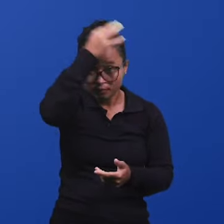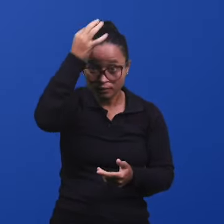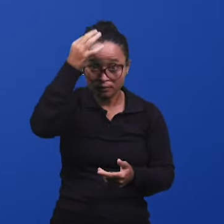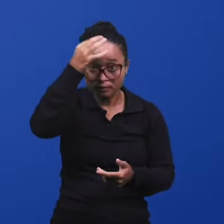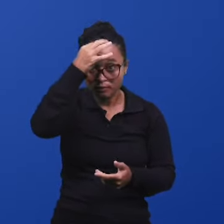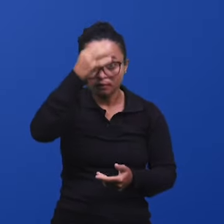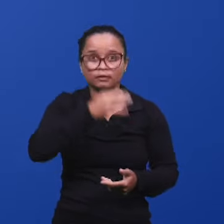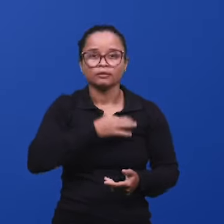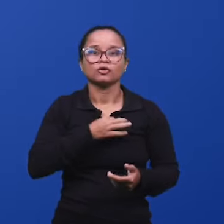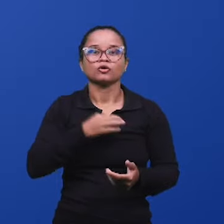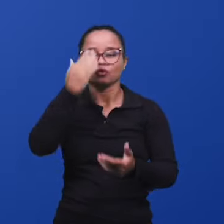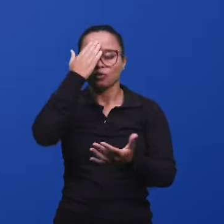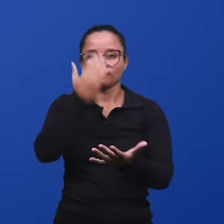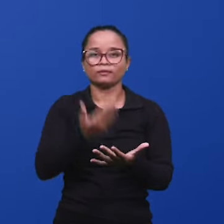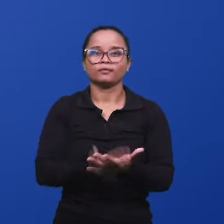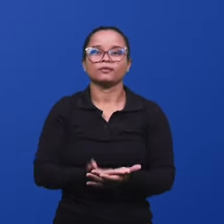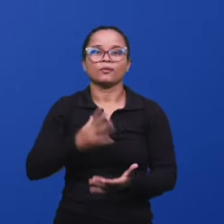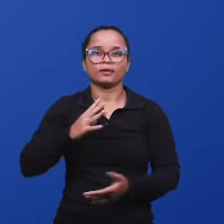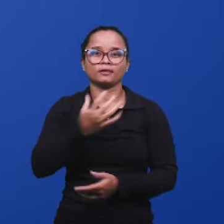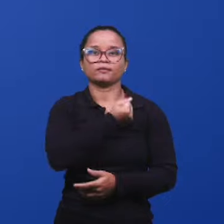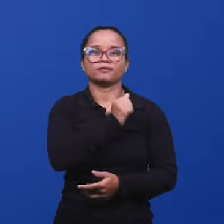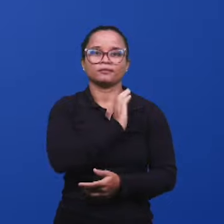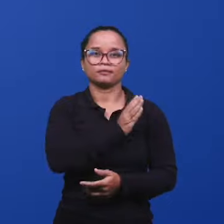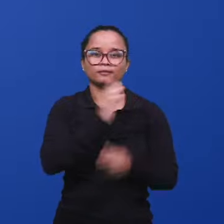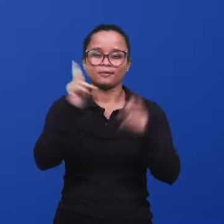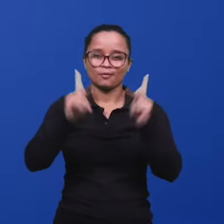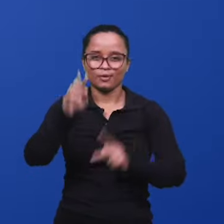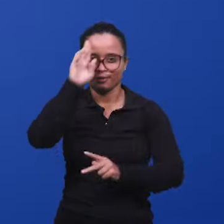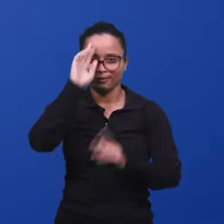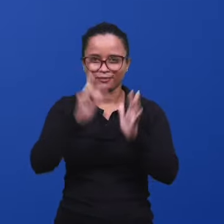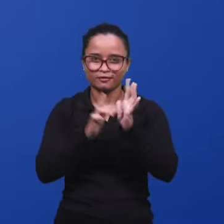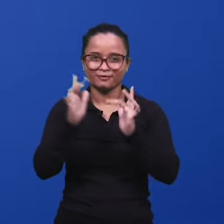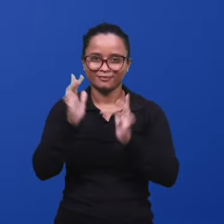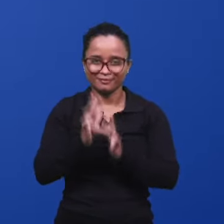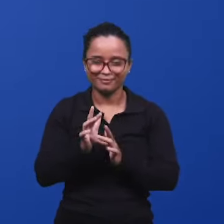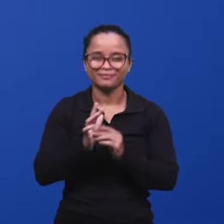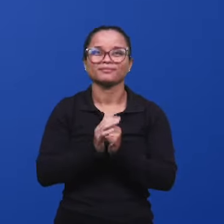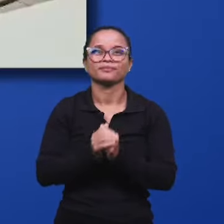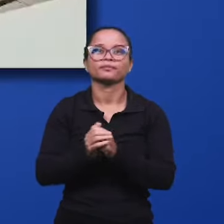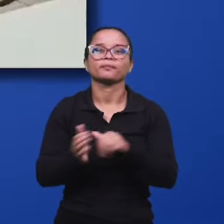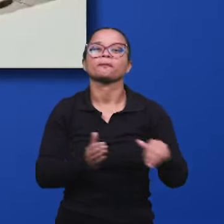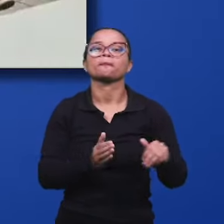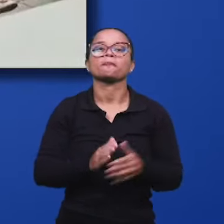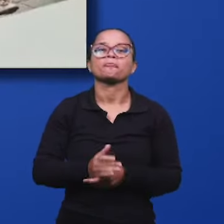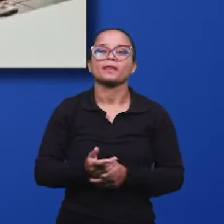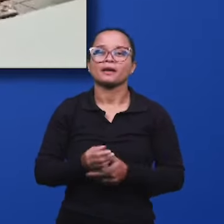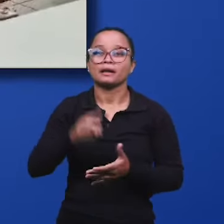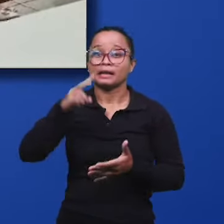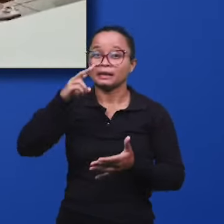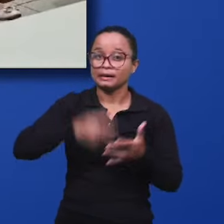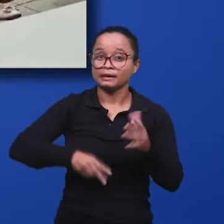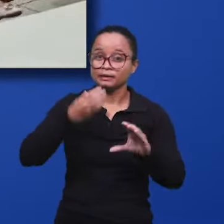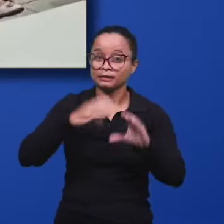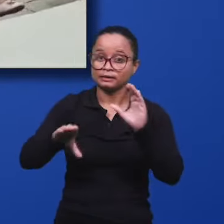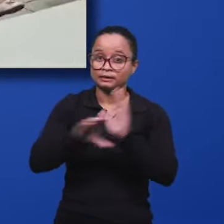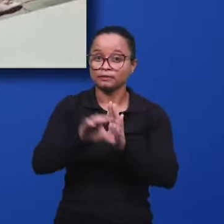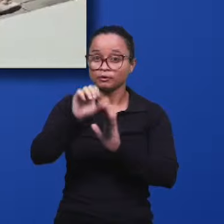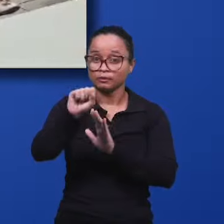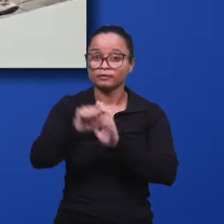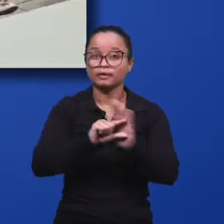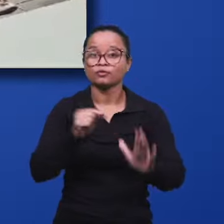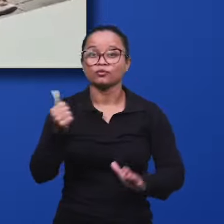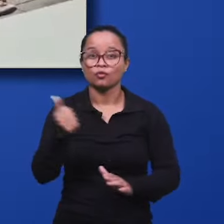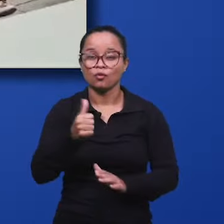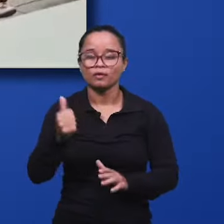a redenção em nossos corações. A paz, Senhor Jesus! Lendo Cantares, capítulo